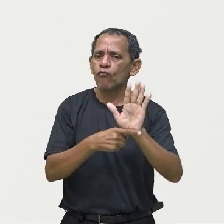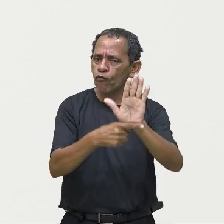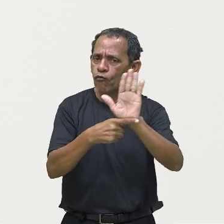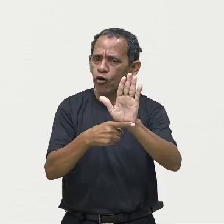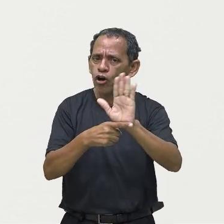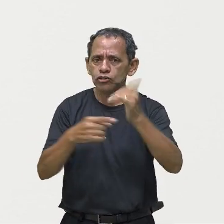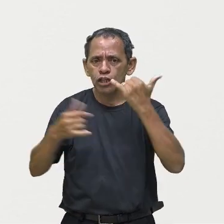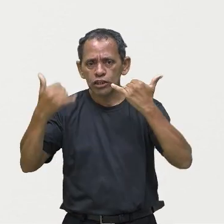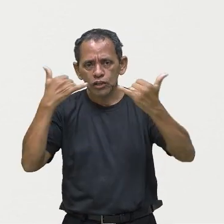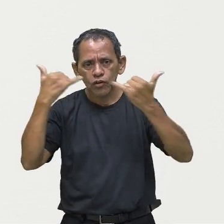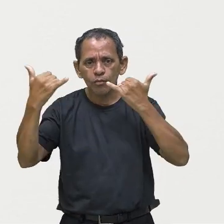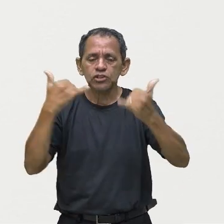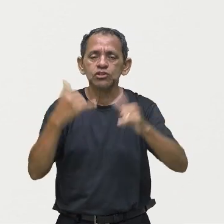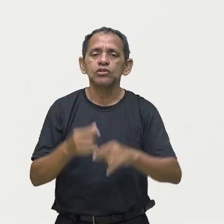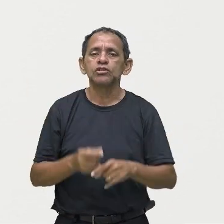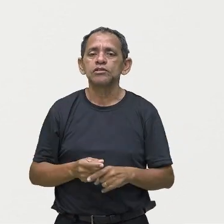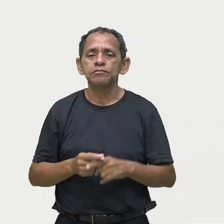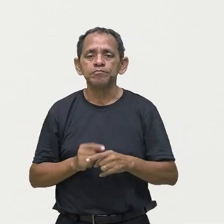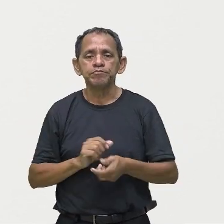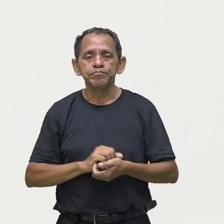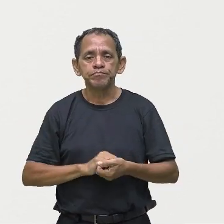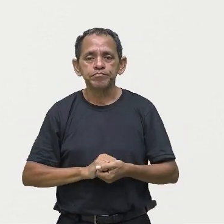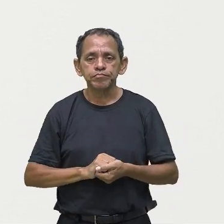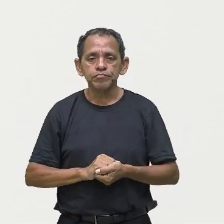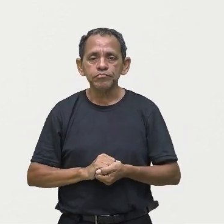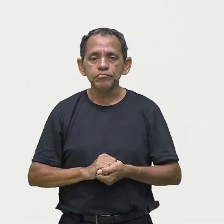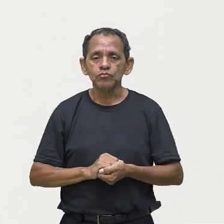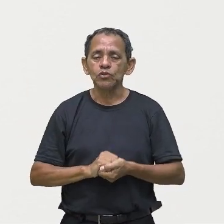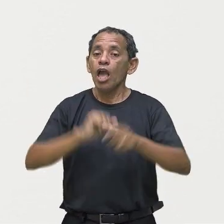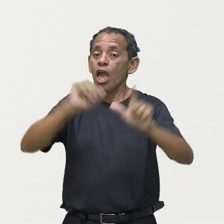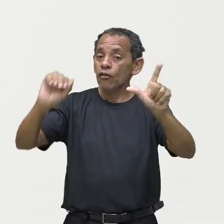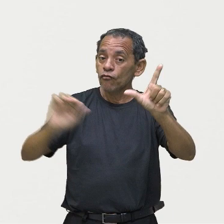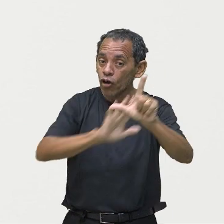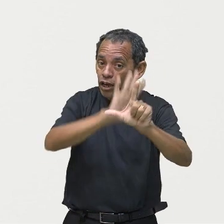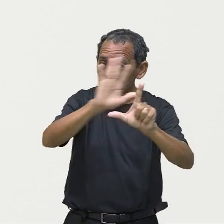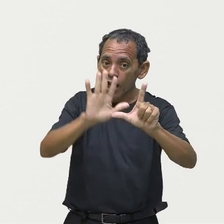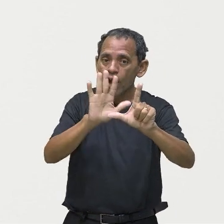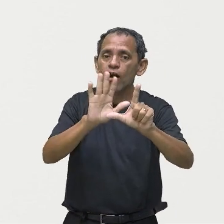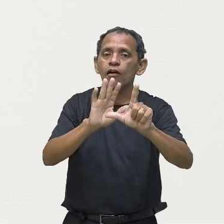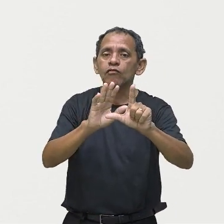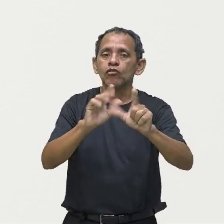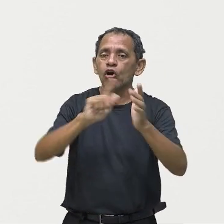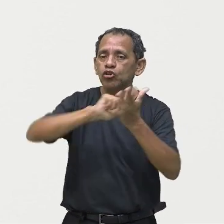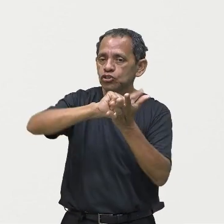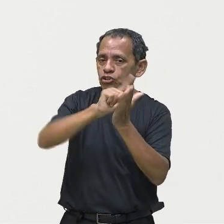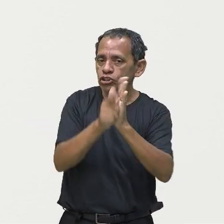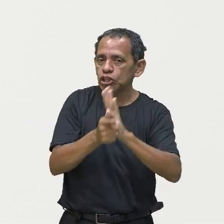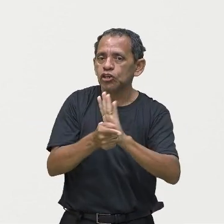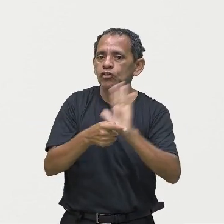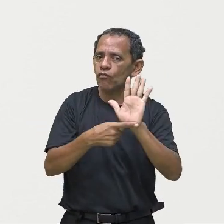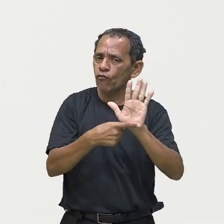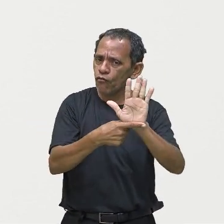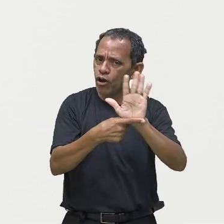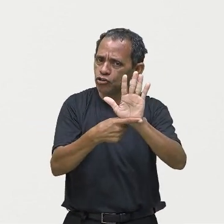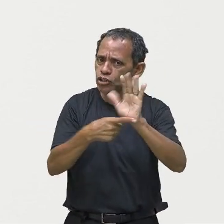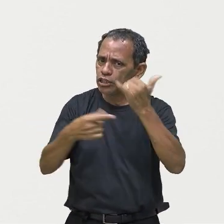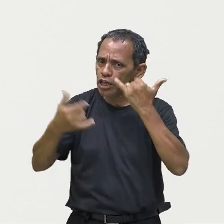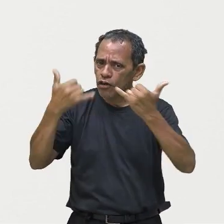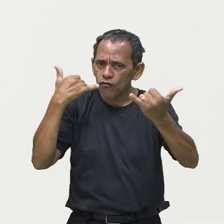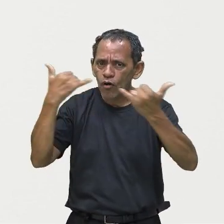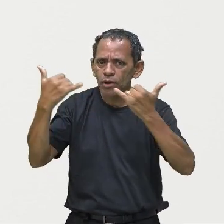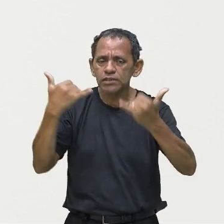vai transmitir uma informação que ele poderia ser escrito em três, quatro